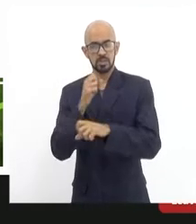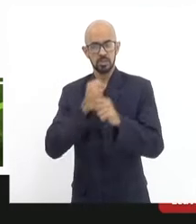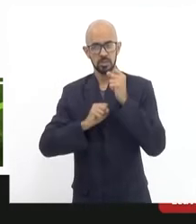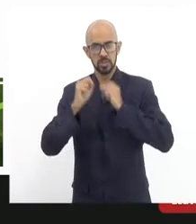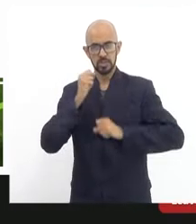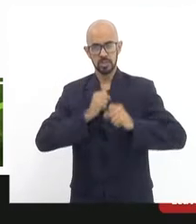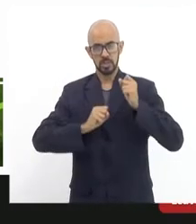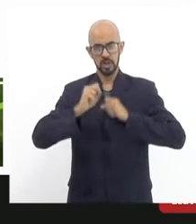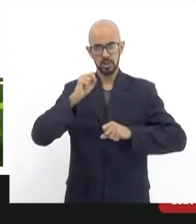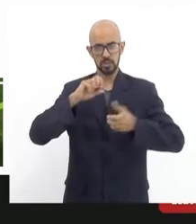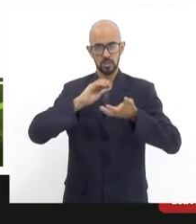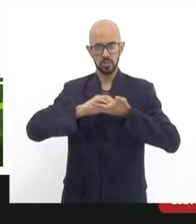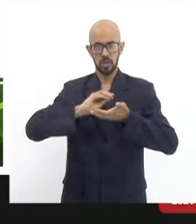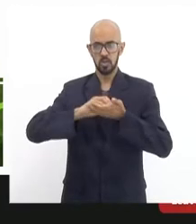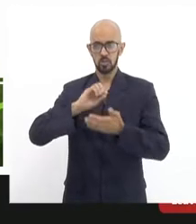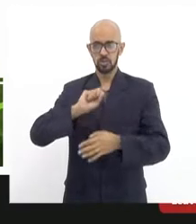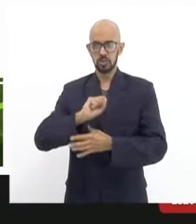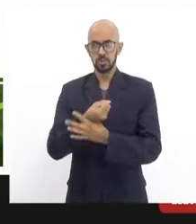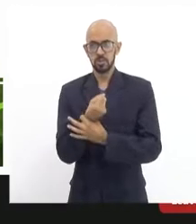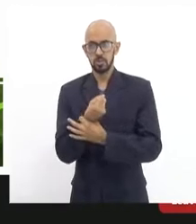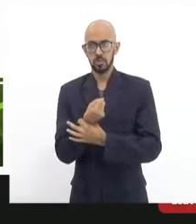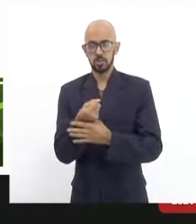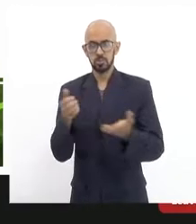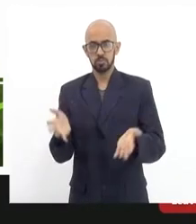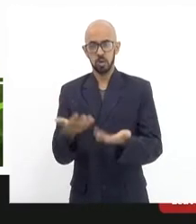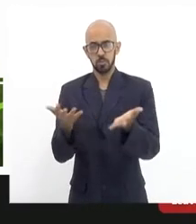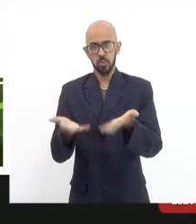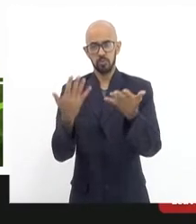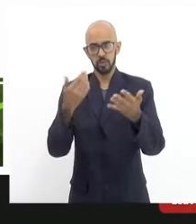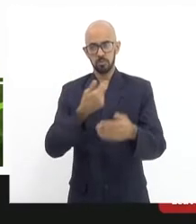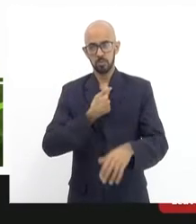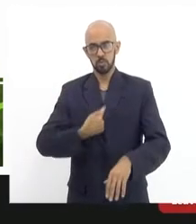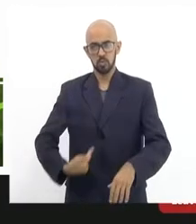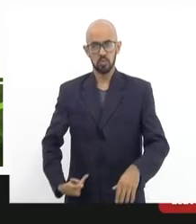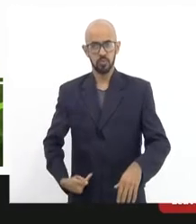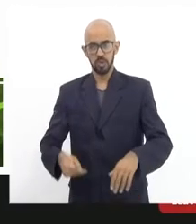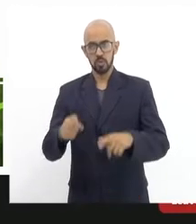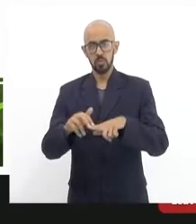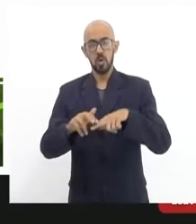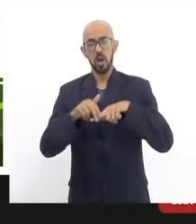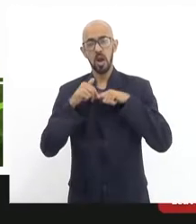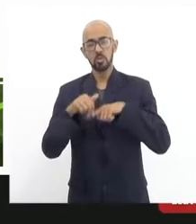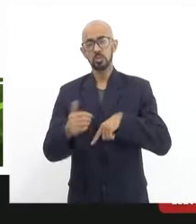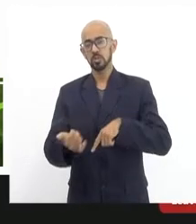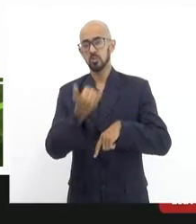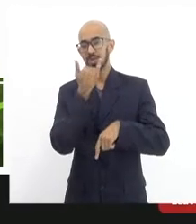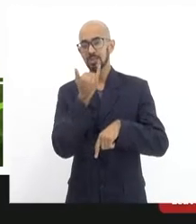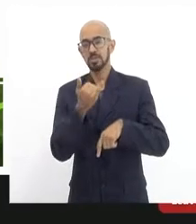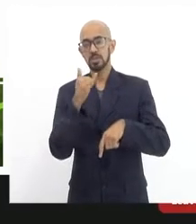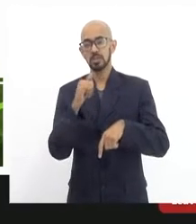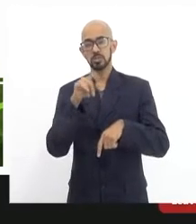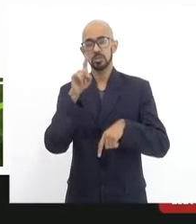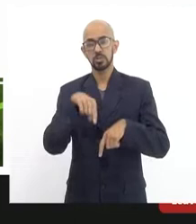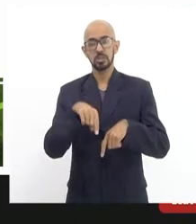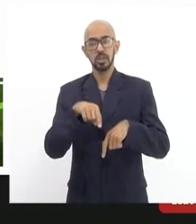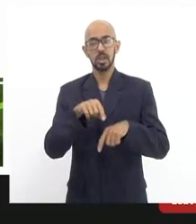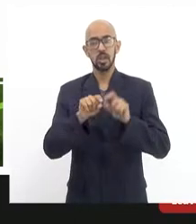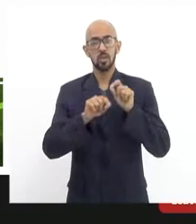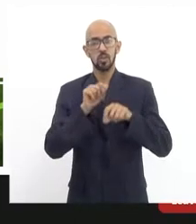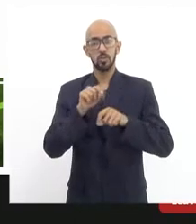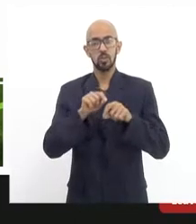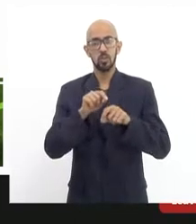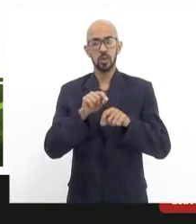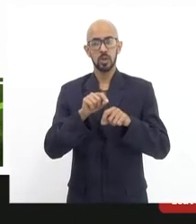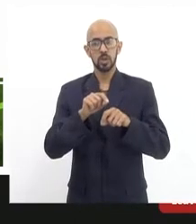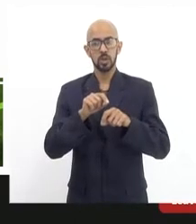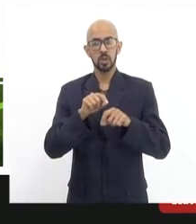insegurança que foi promovida pelo governo por causa de um acidente, que foi um acidente cuja culpa não era